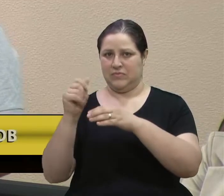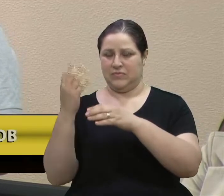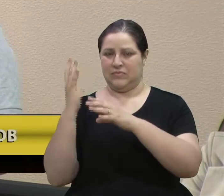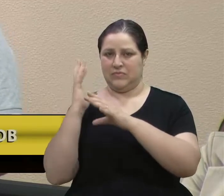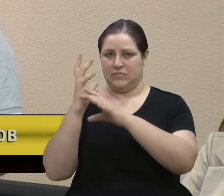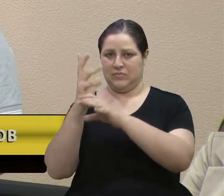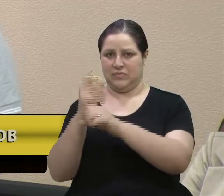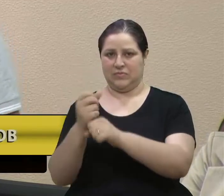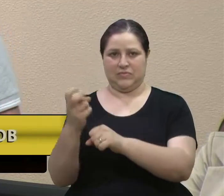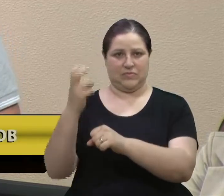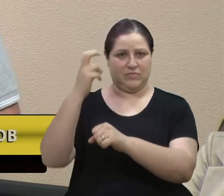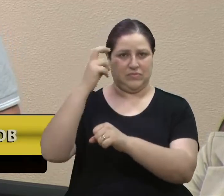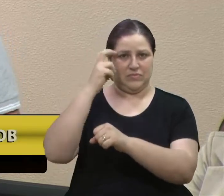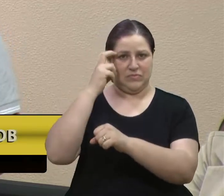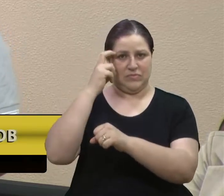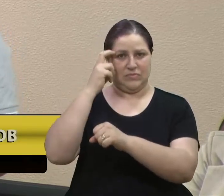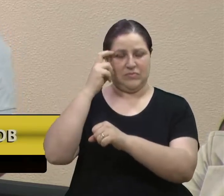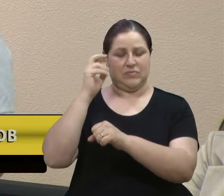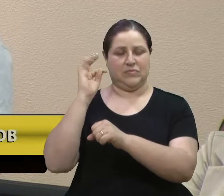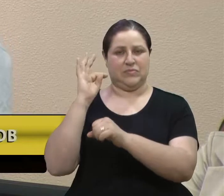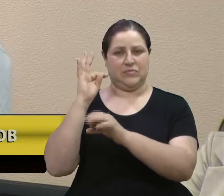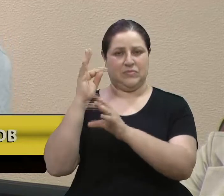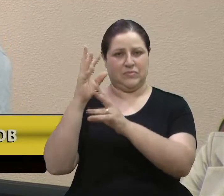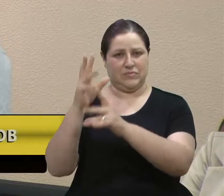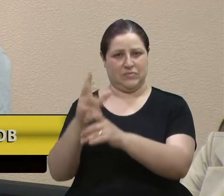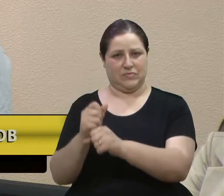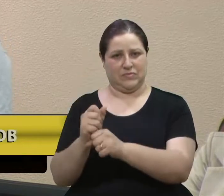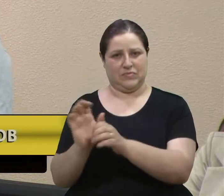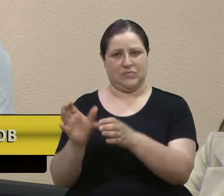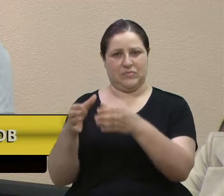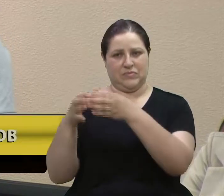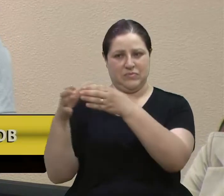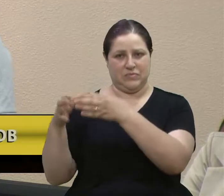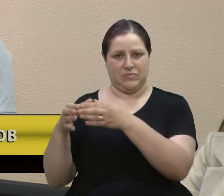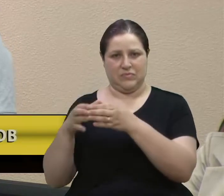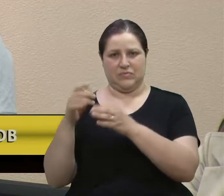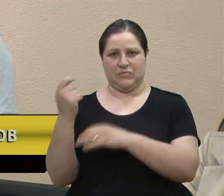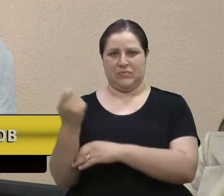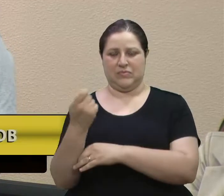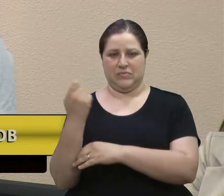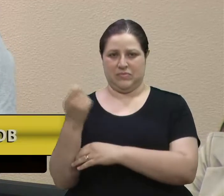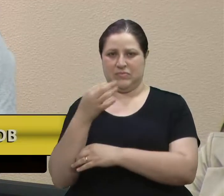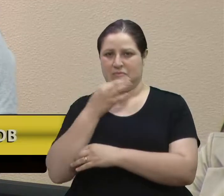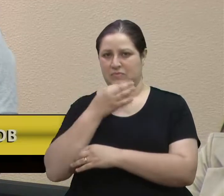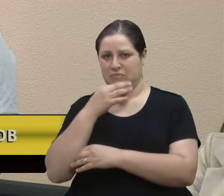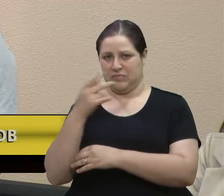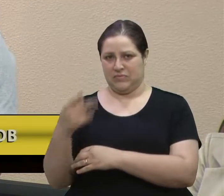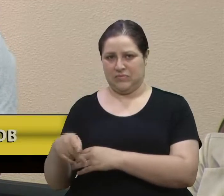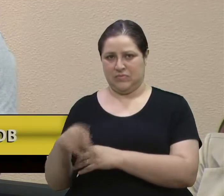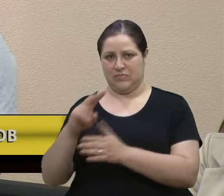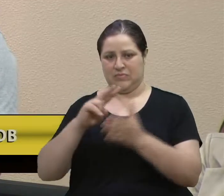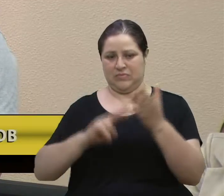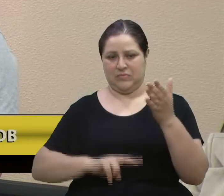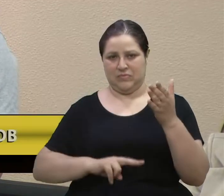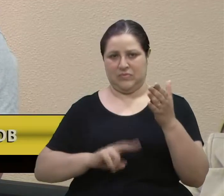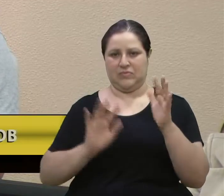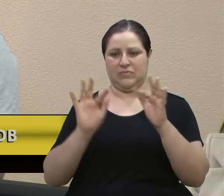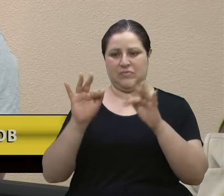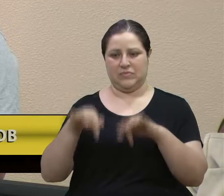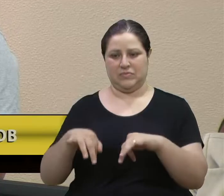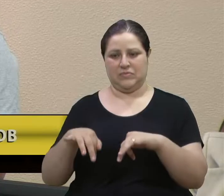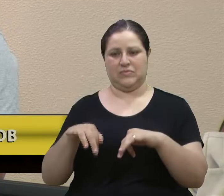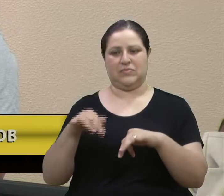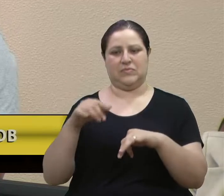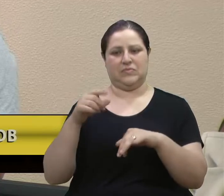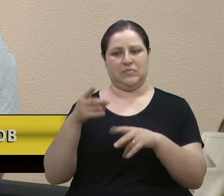histórica das equipes de Caxias do Sul. Então a gente coloca aqui no texto, até vou ler o texto para que fique mais claro, por fim, levando-se em conta a